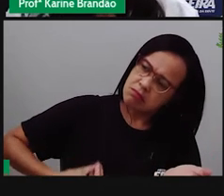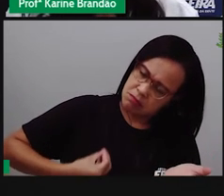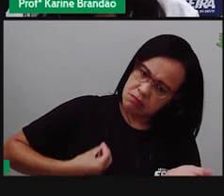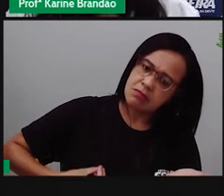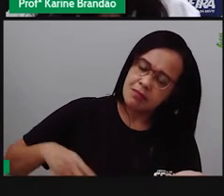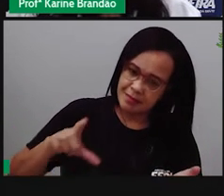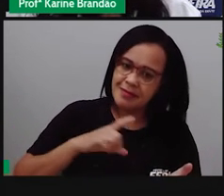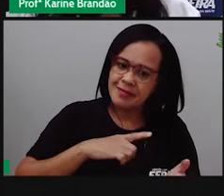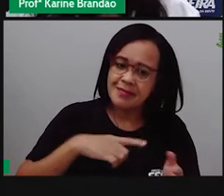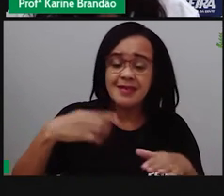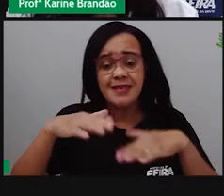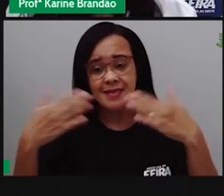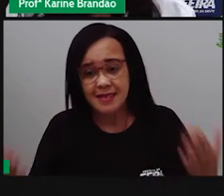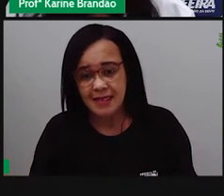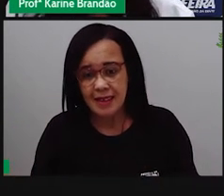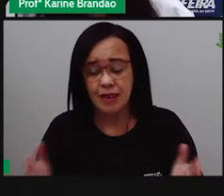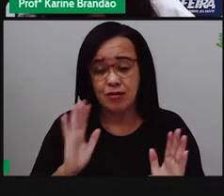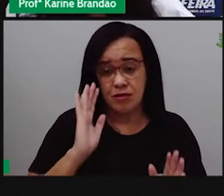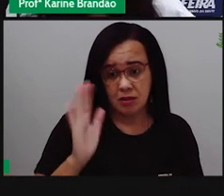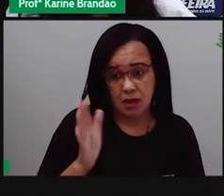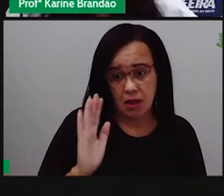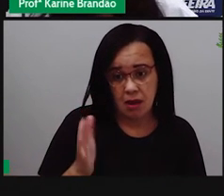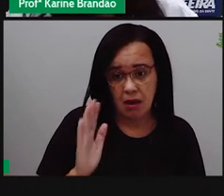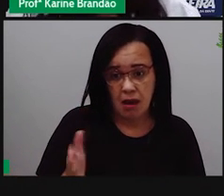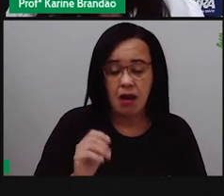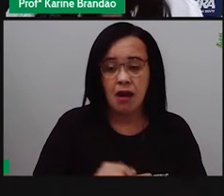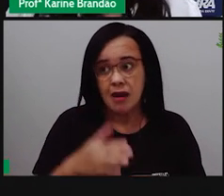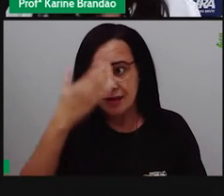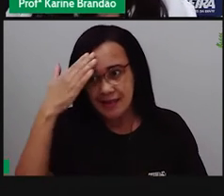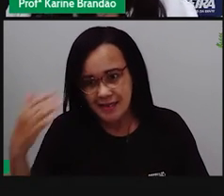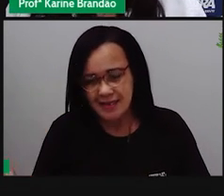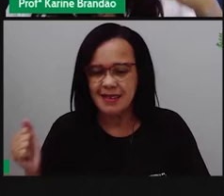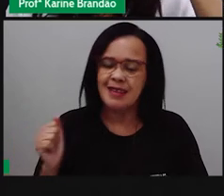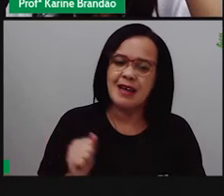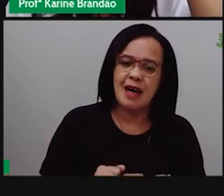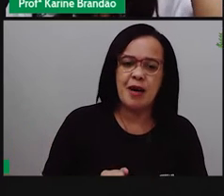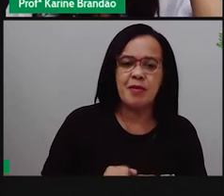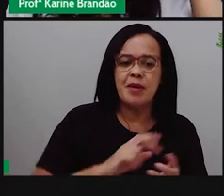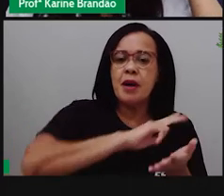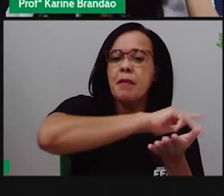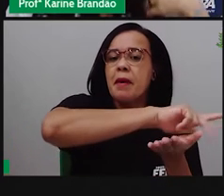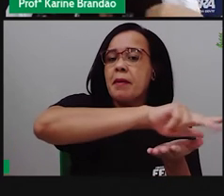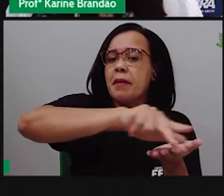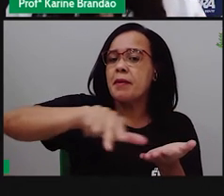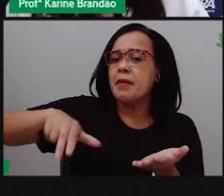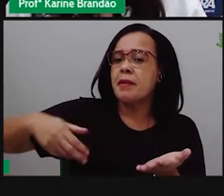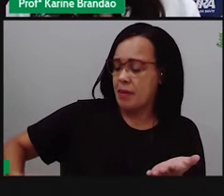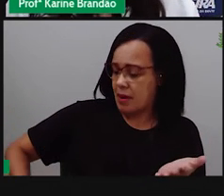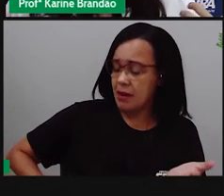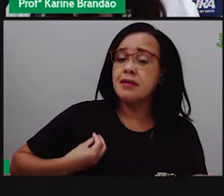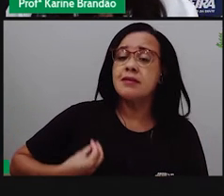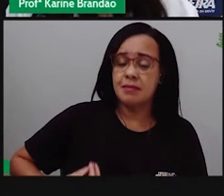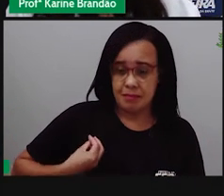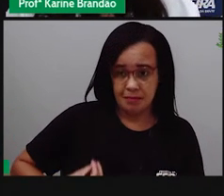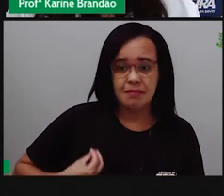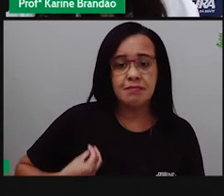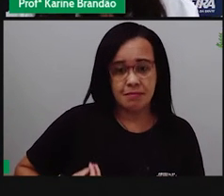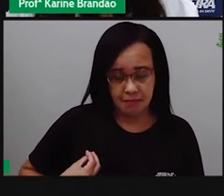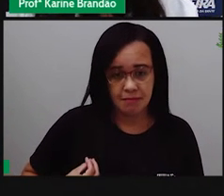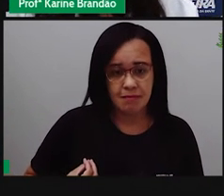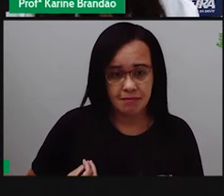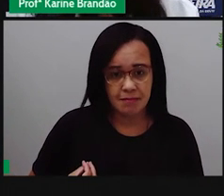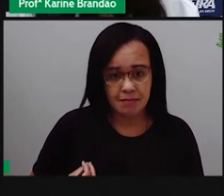a gente já sabe que quando a gente fala de diversidade biológica, a gente está falando também um pouco, né, desses